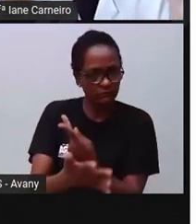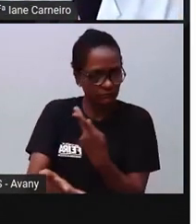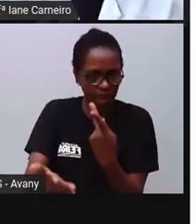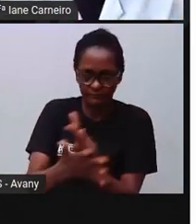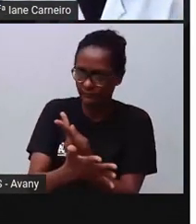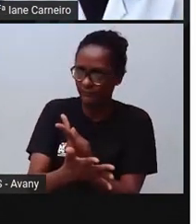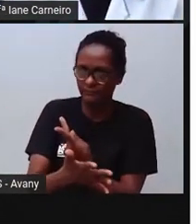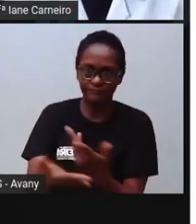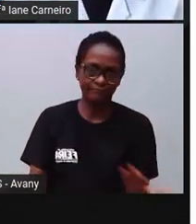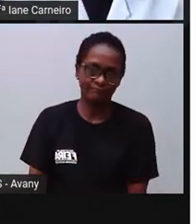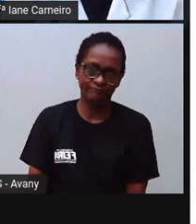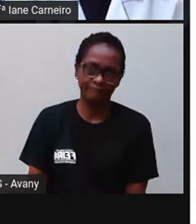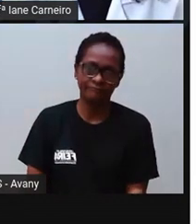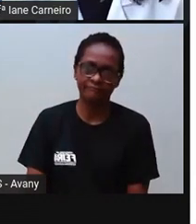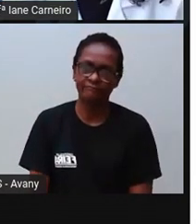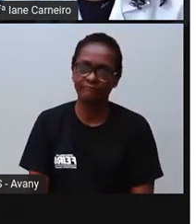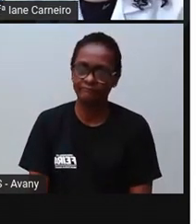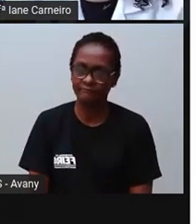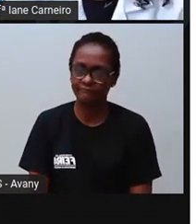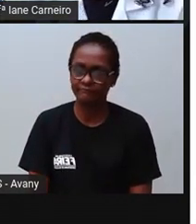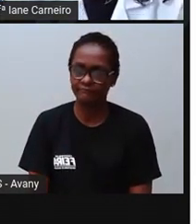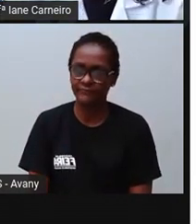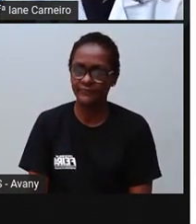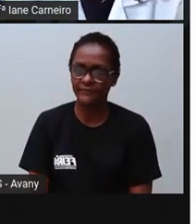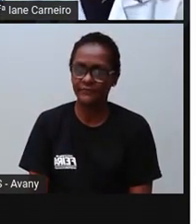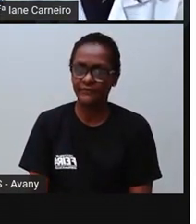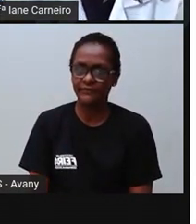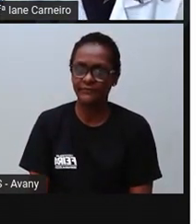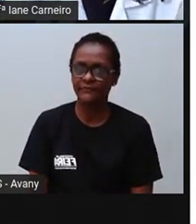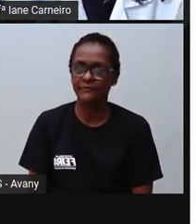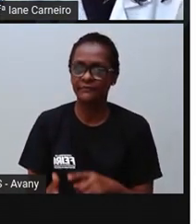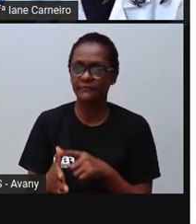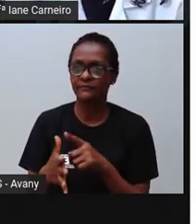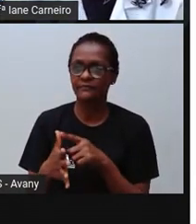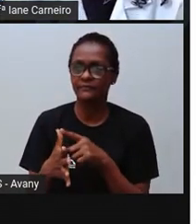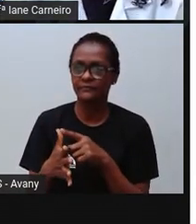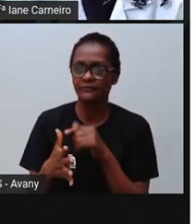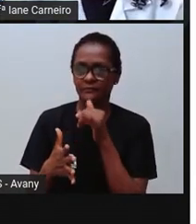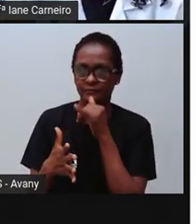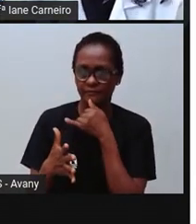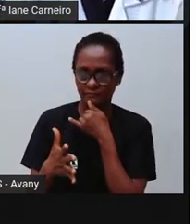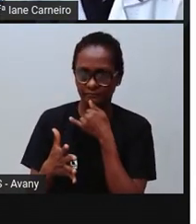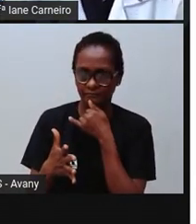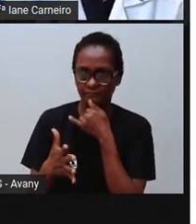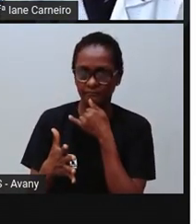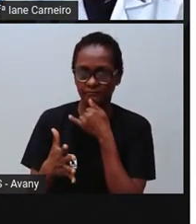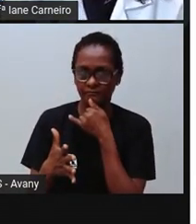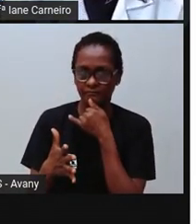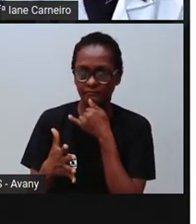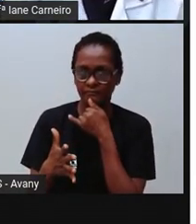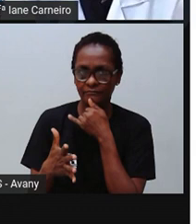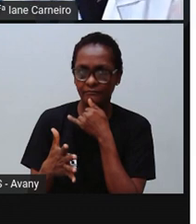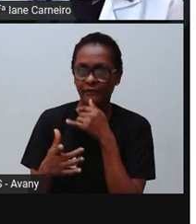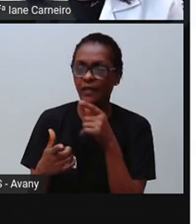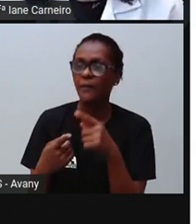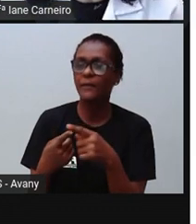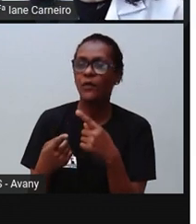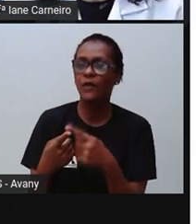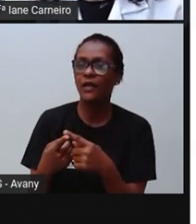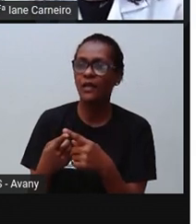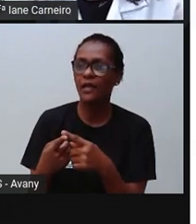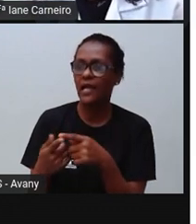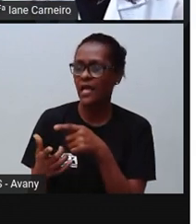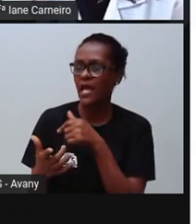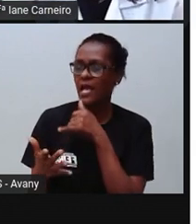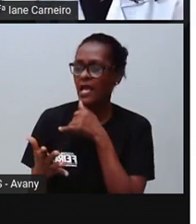pode sair batendo nas pessoas, né? Então, ó, por que esse menino está triste? Porque o coleguinha dele não quer brincar